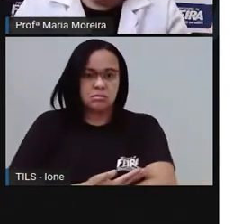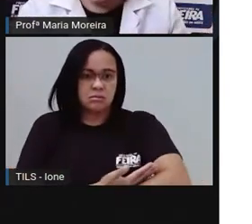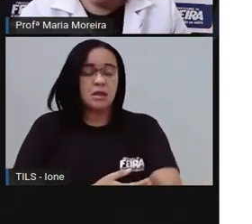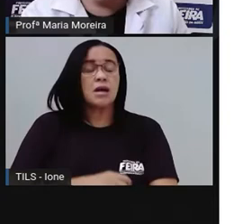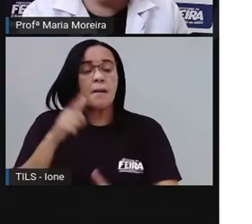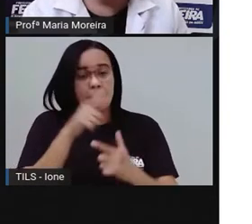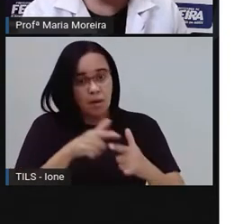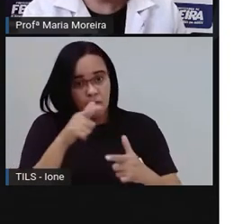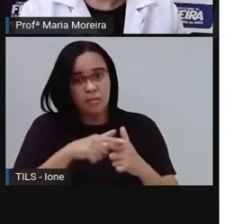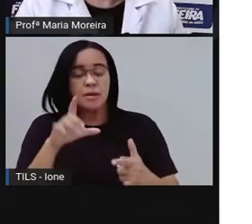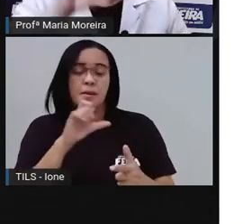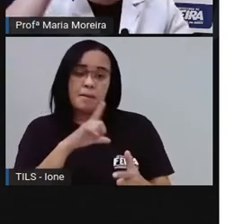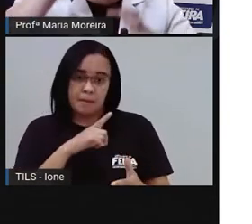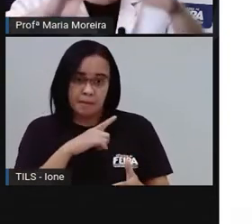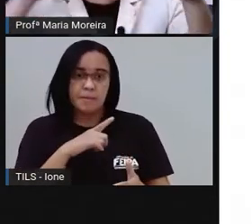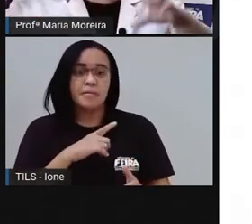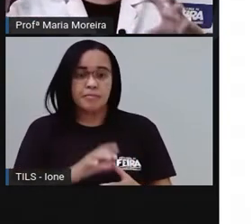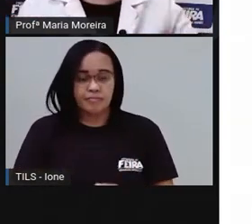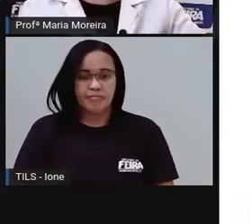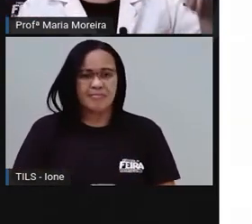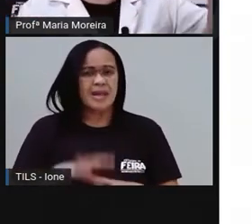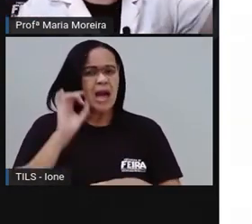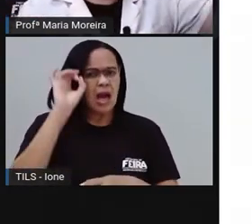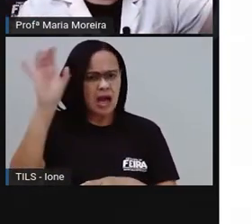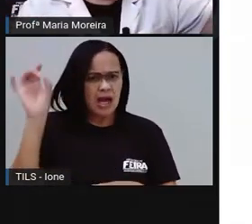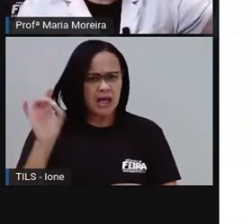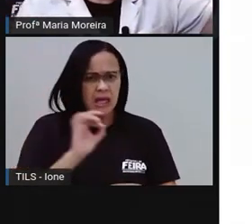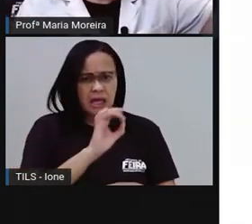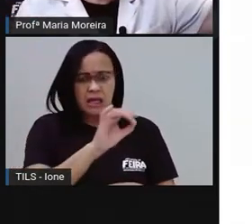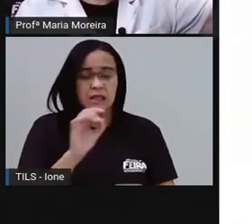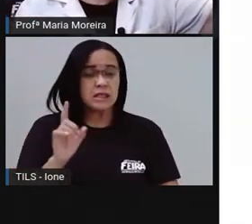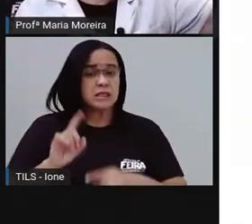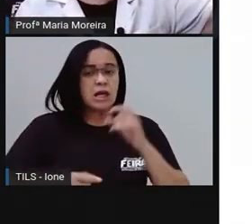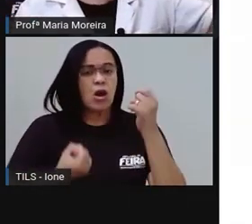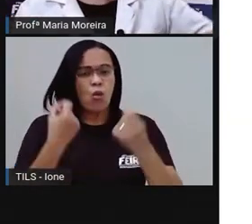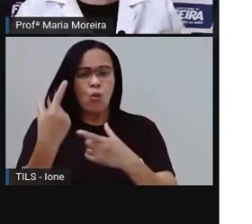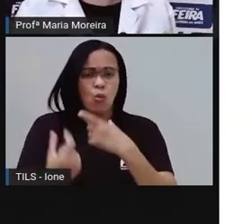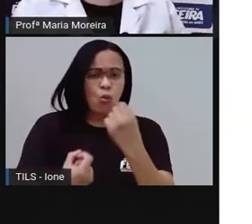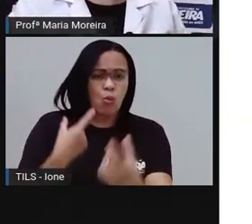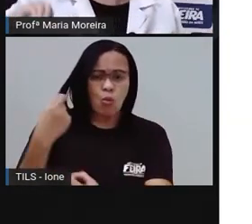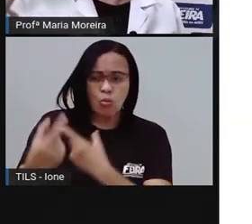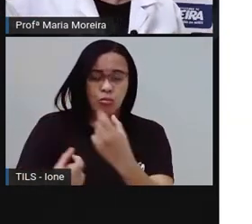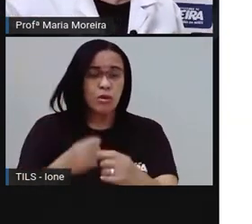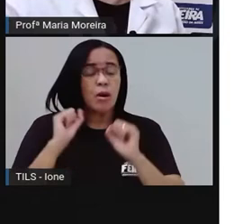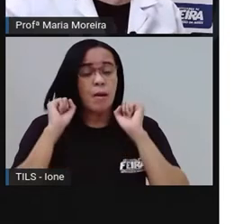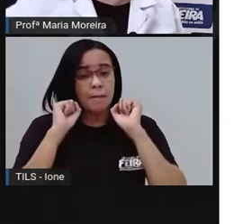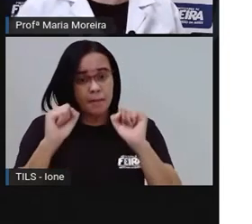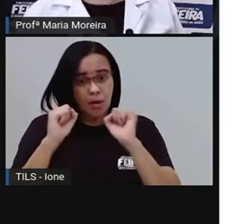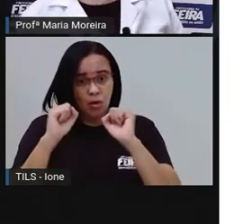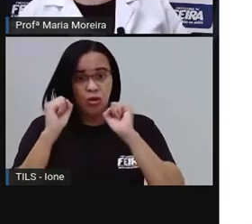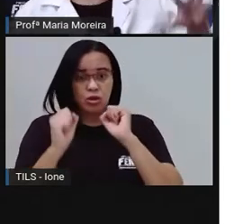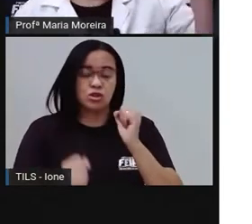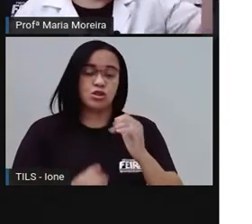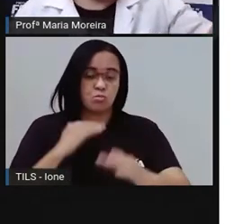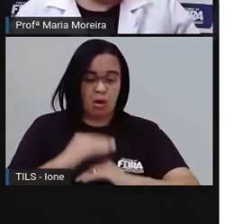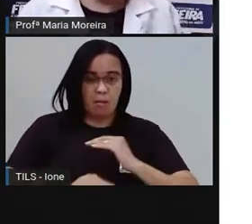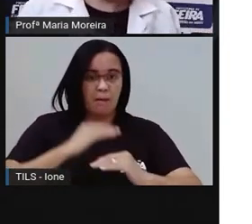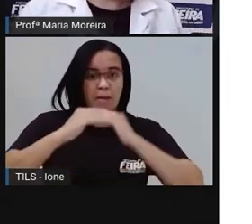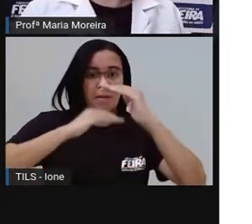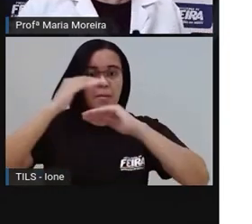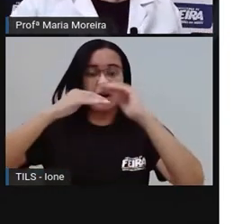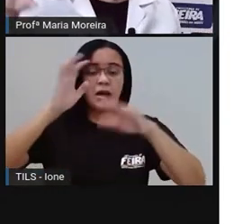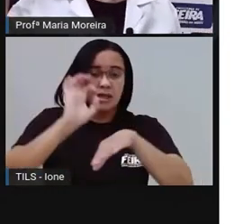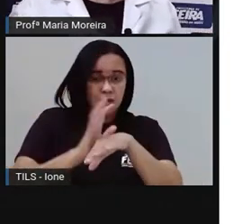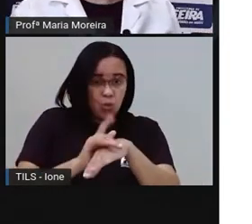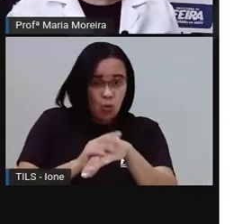vai ter que passar por isso, não. São situações que uma pessoa pode desenvolver a bronquite, outra alergia, outra pneumonia,